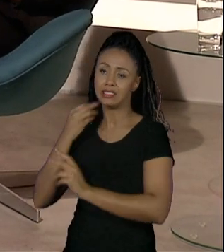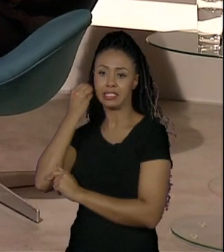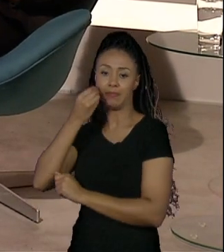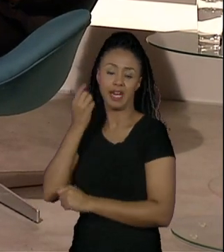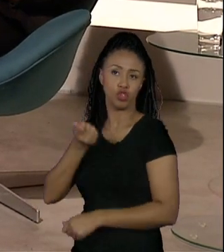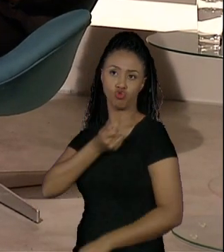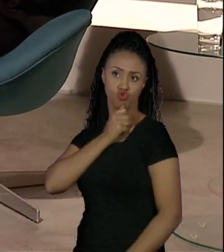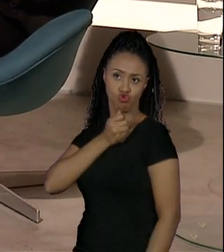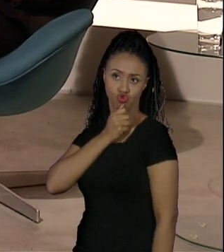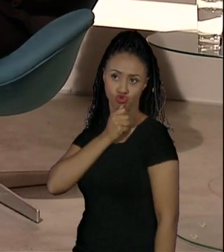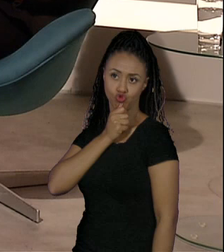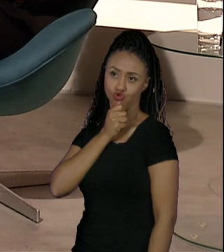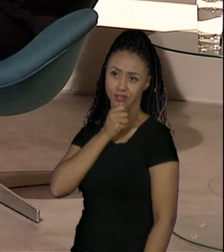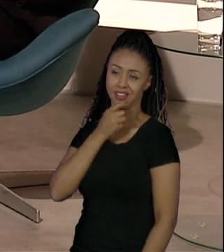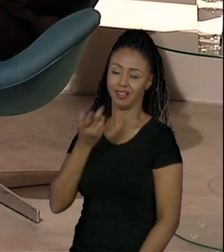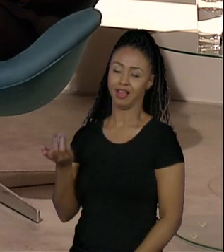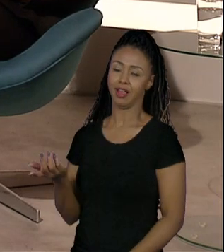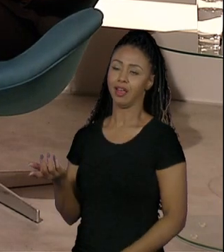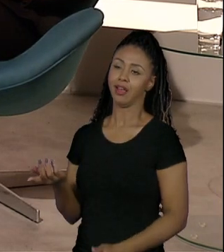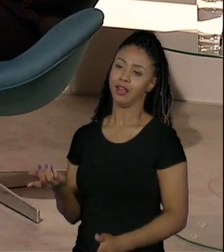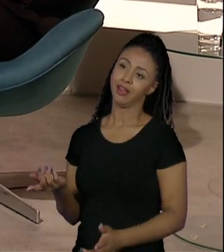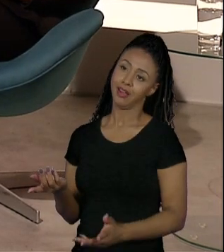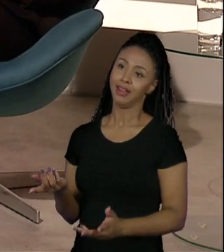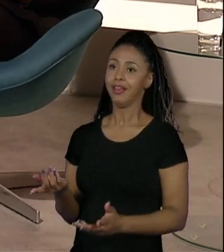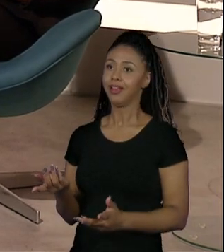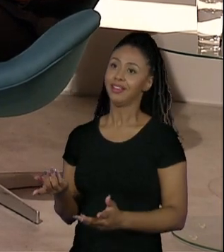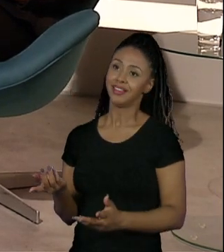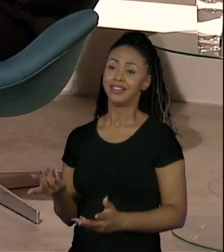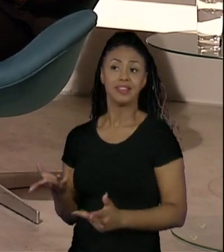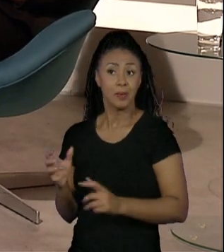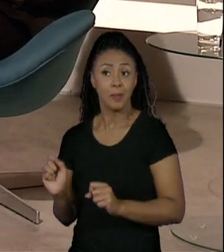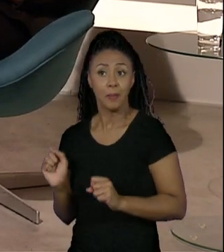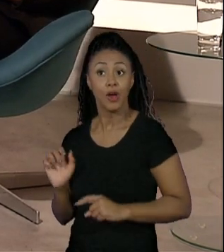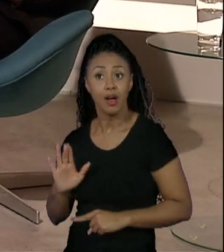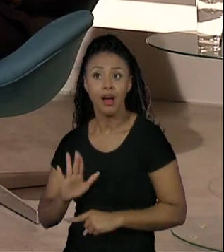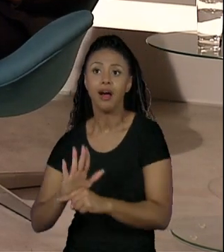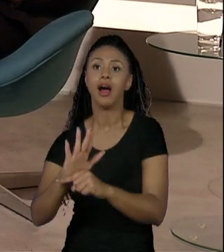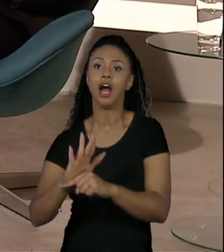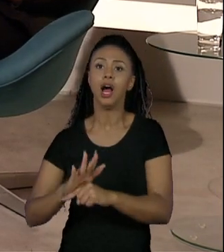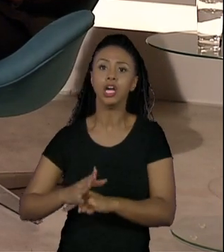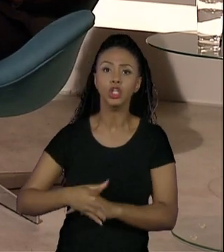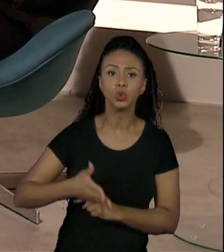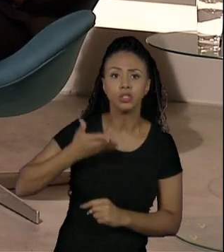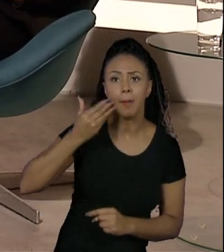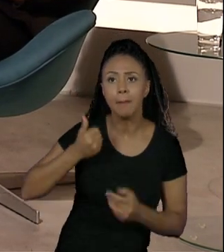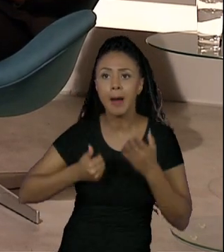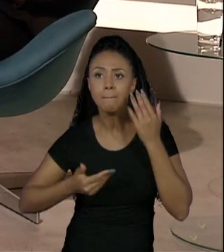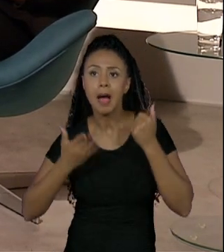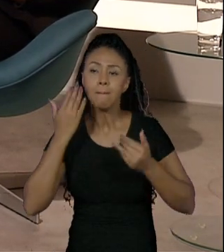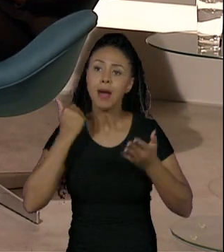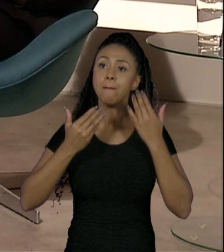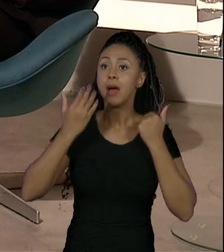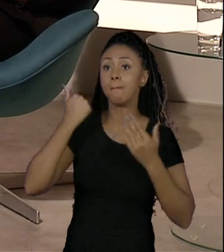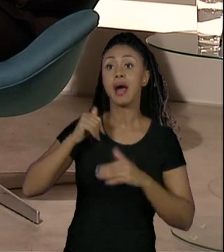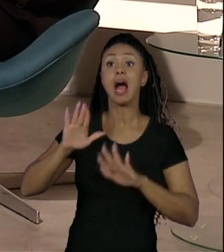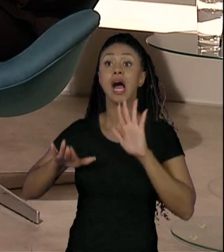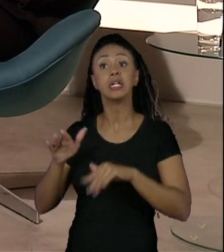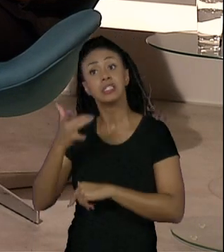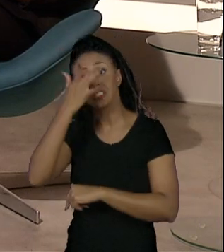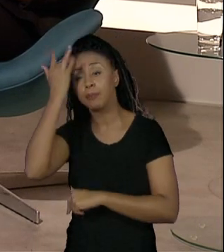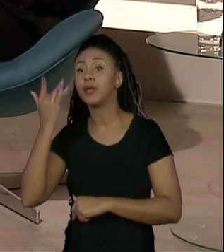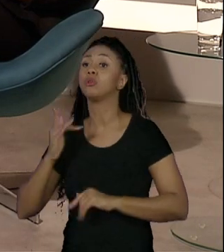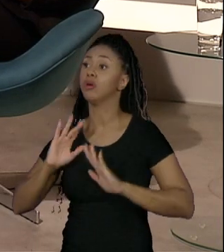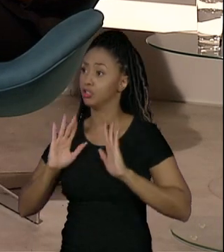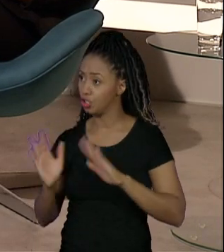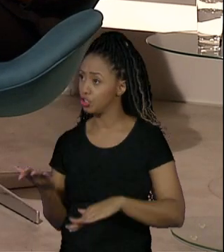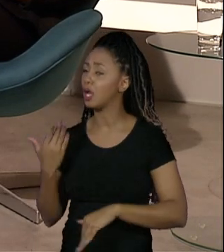o curso também pode ser ali bem enriquecedor para quem atua, mas não tem a formação, a recíproca